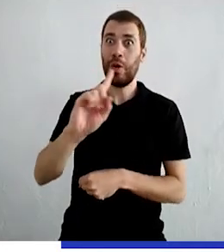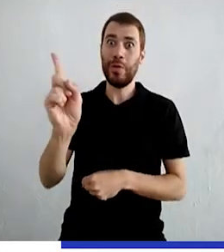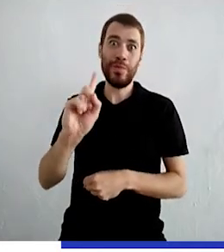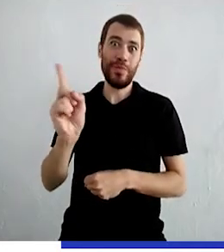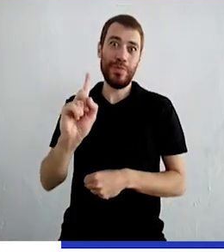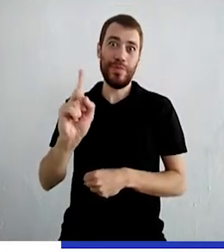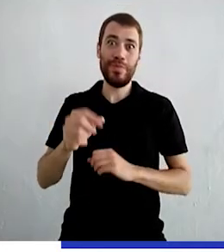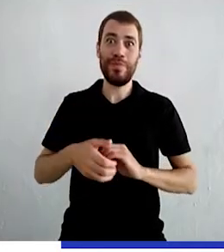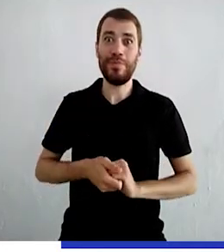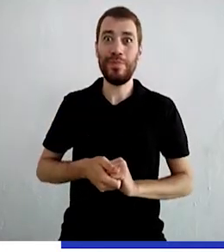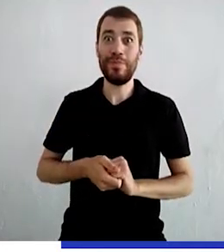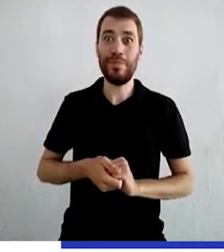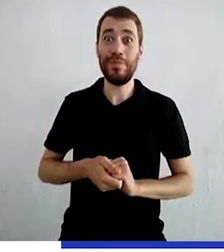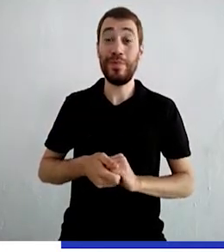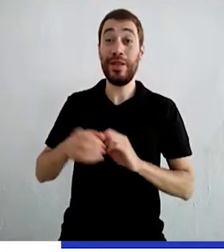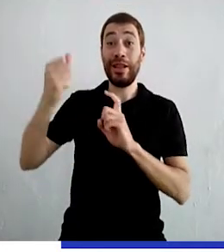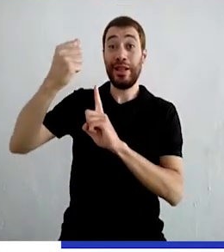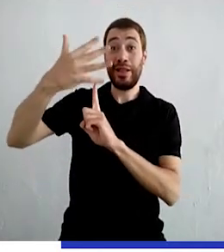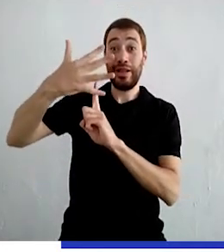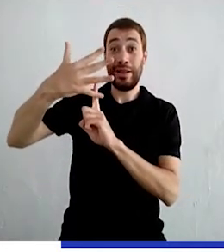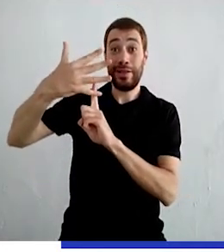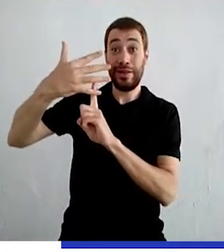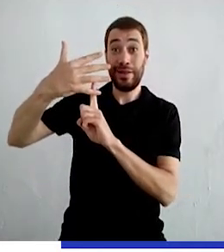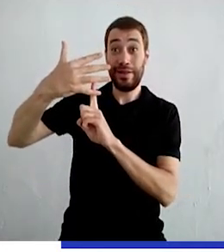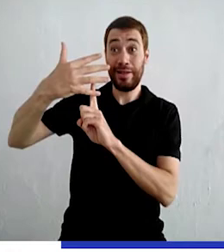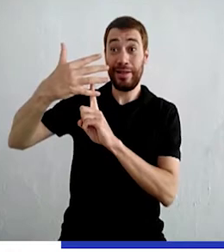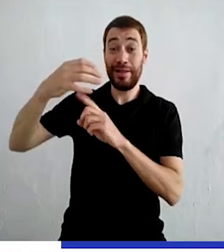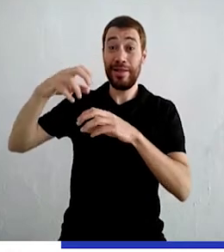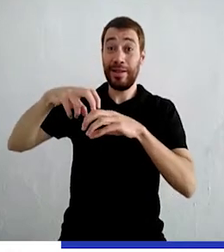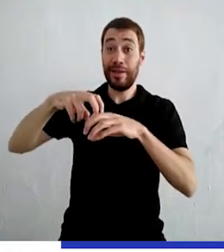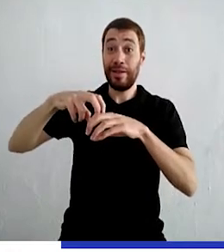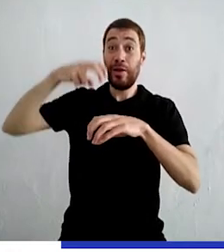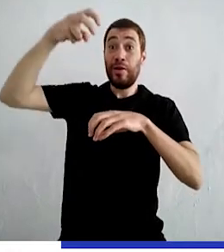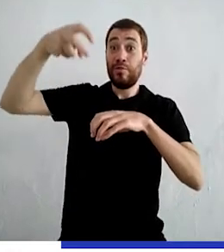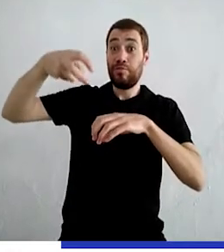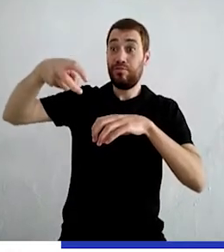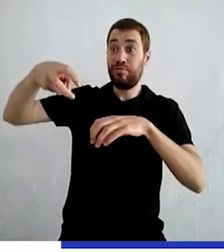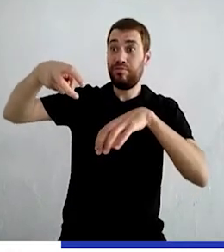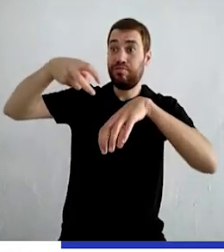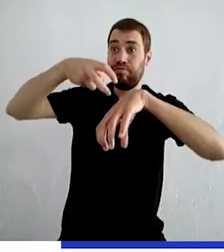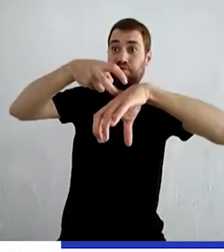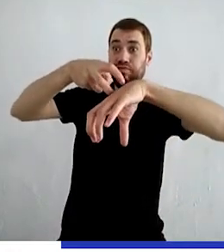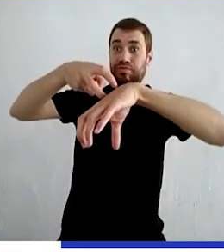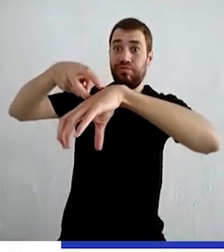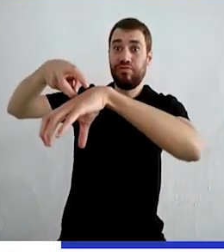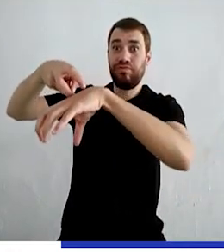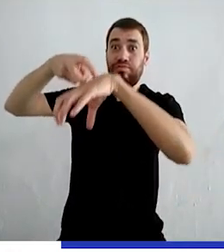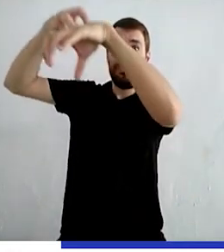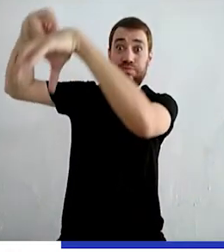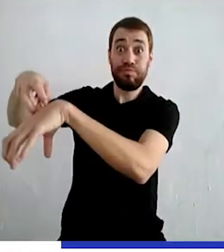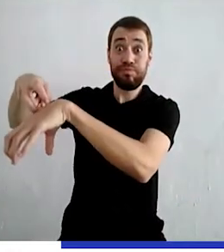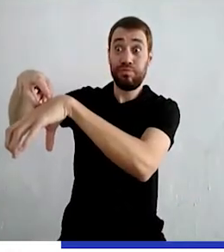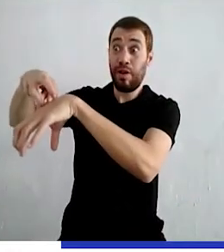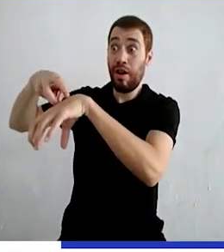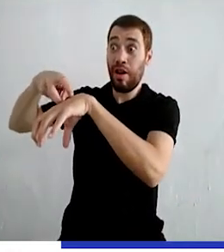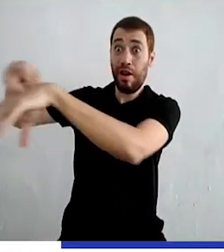aconteceu. Bicho de Palha saltou para a carruagem e essa disparou pulando